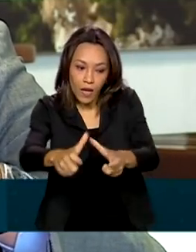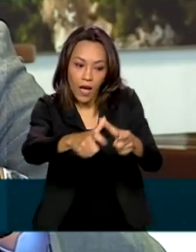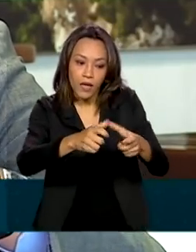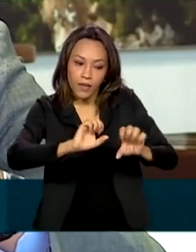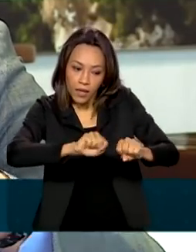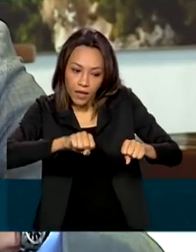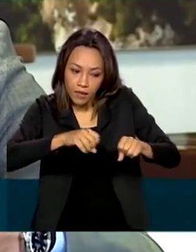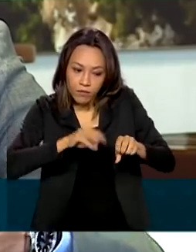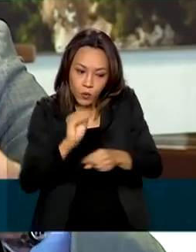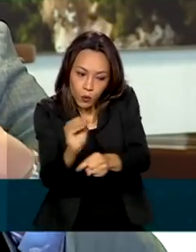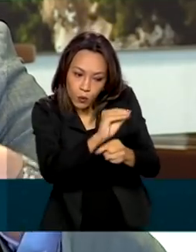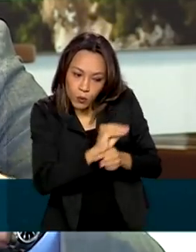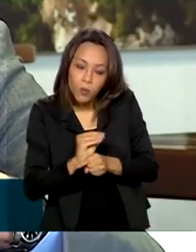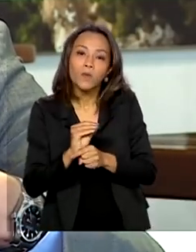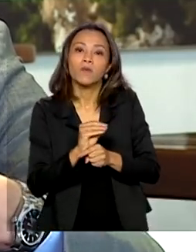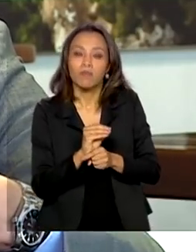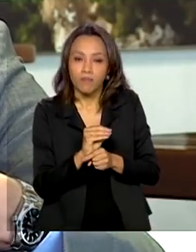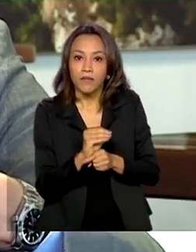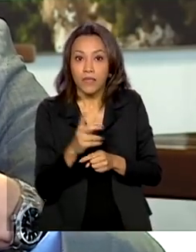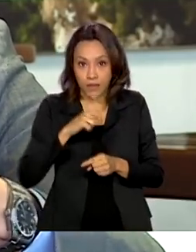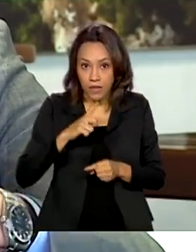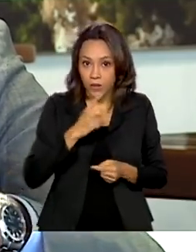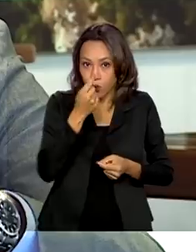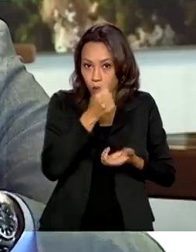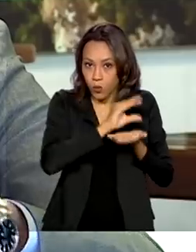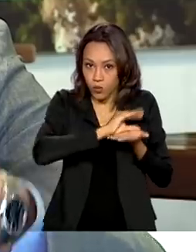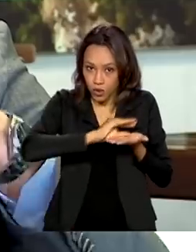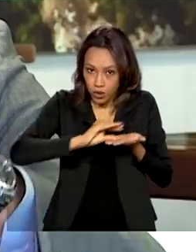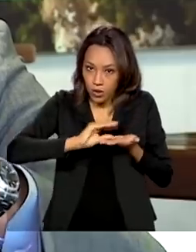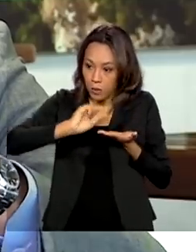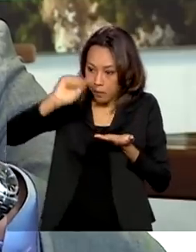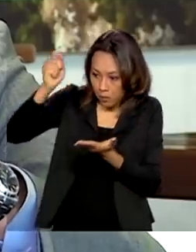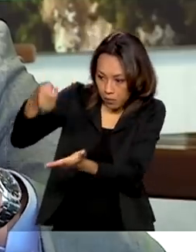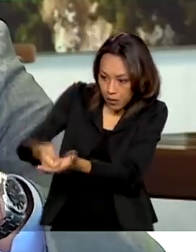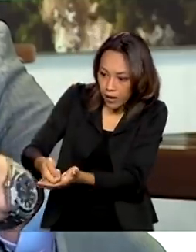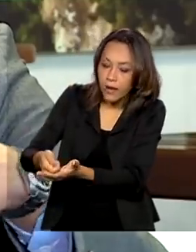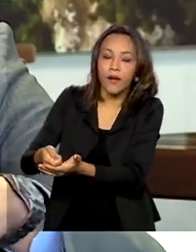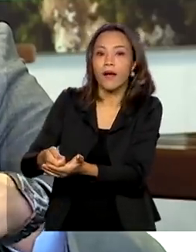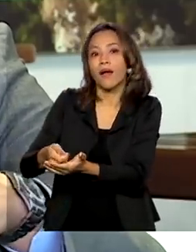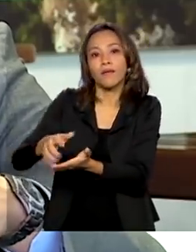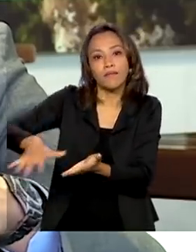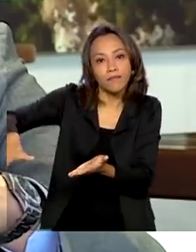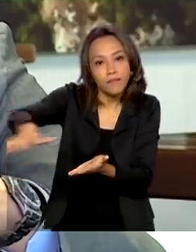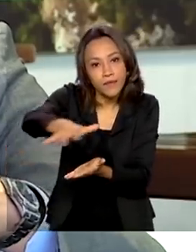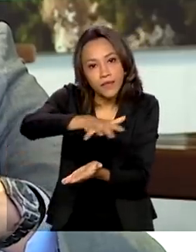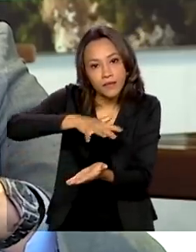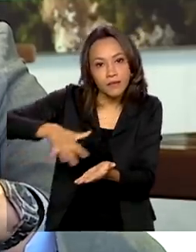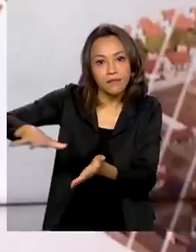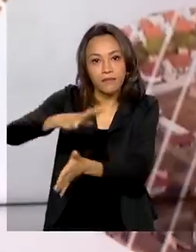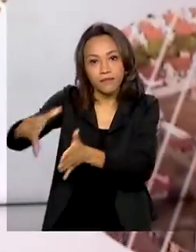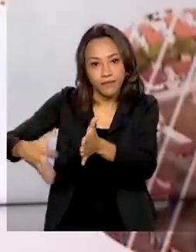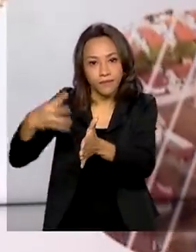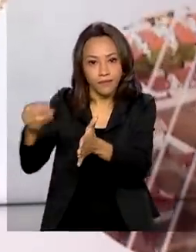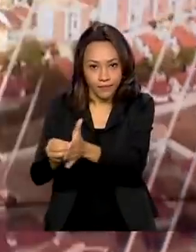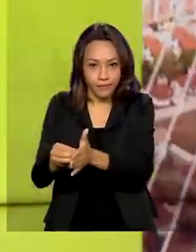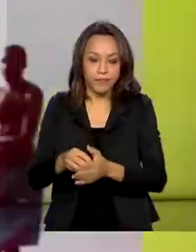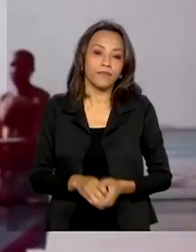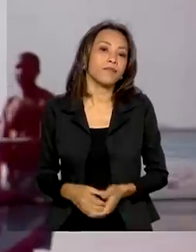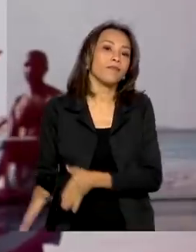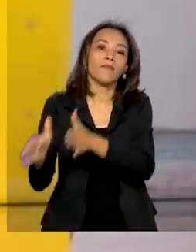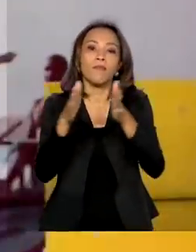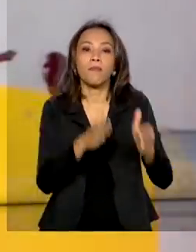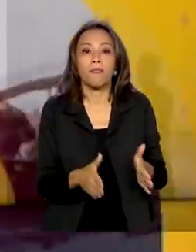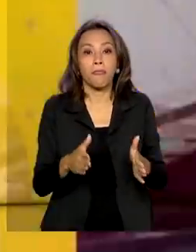nós queremos também é, em havendo recursos, remunerar a própria reserva legal e não apenas o excedente. Na